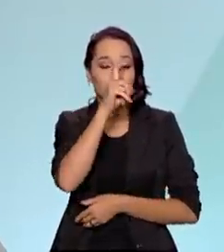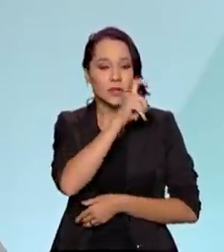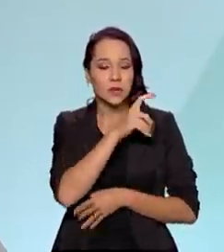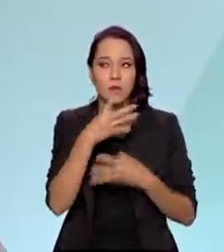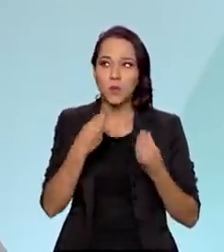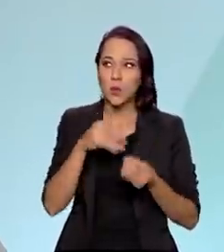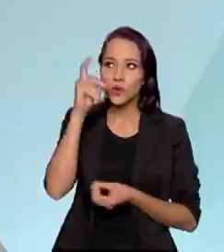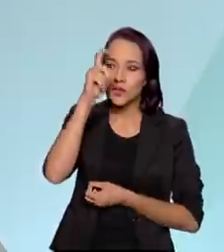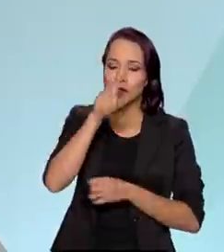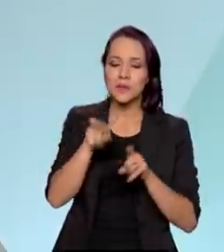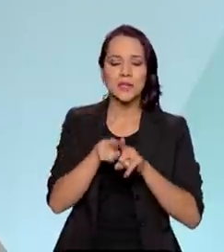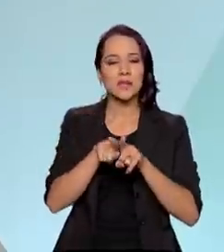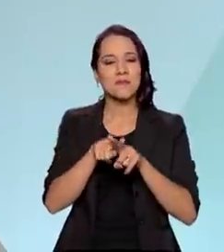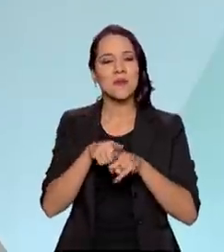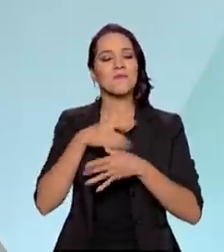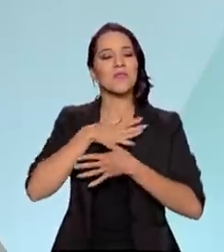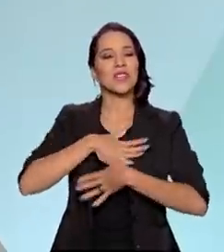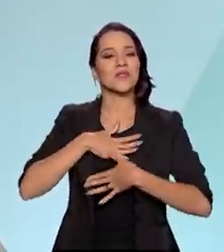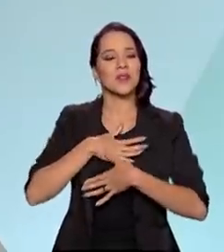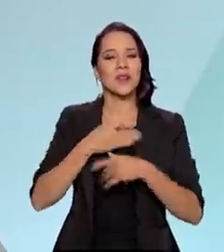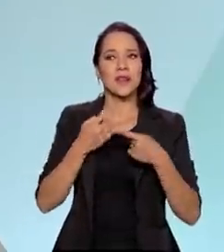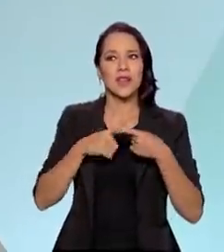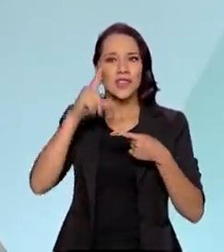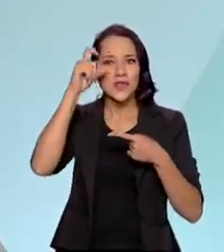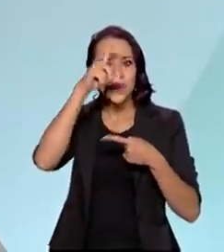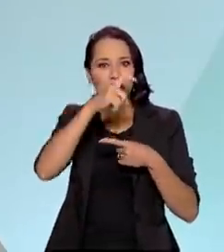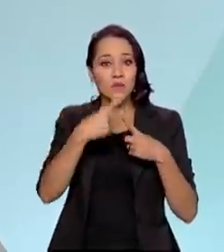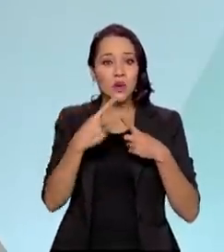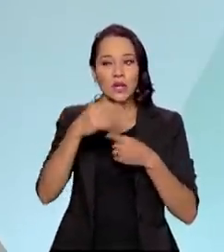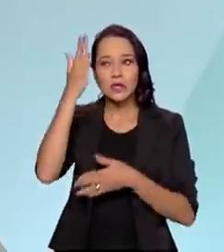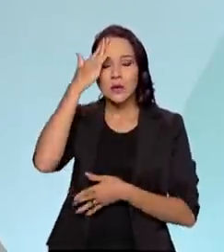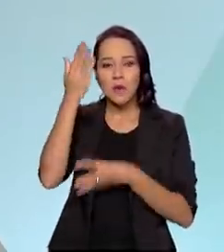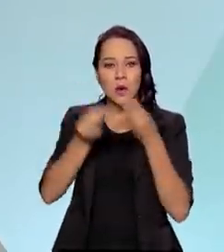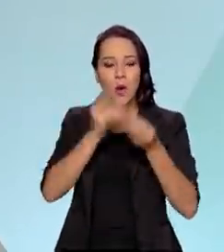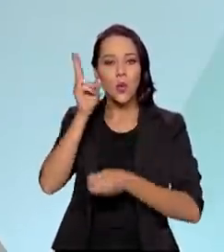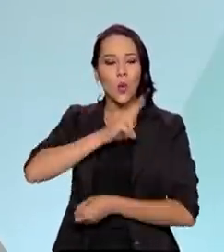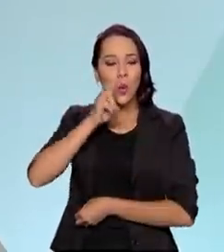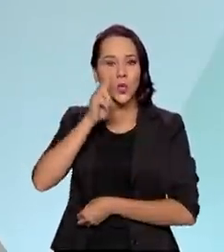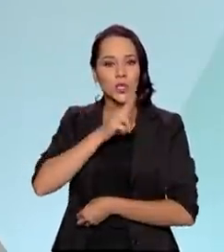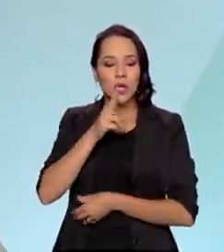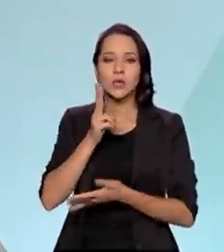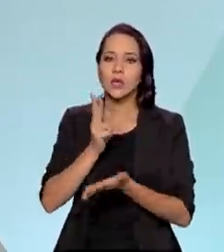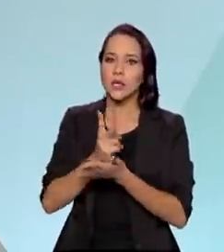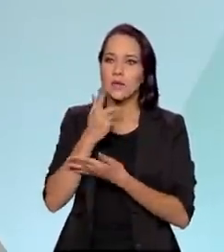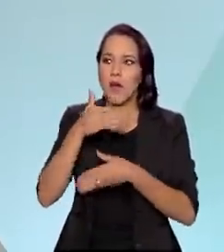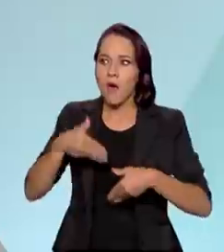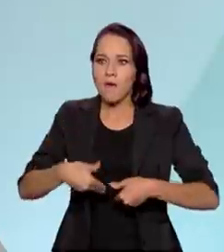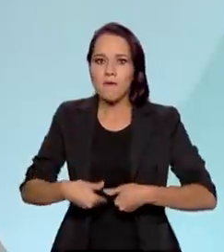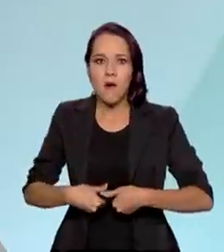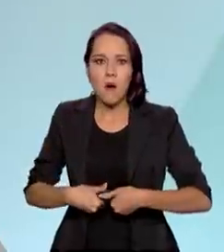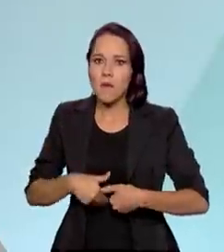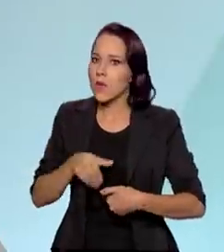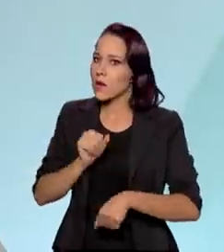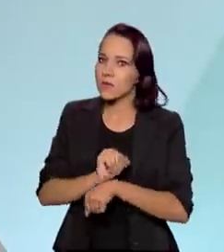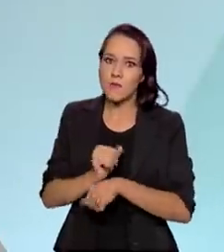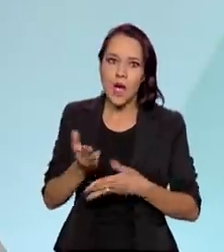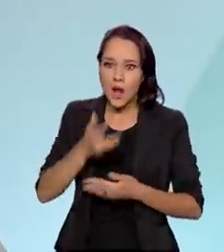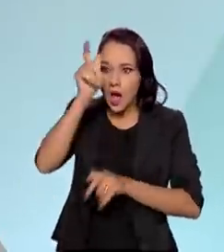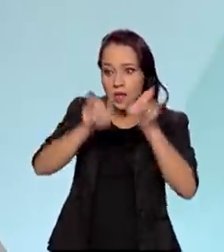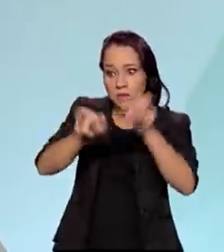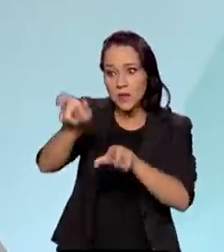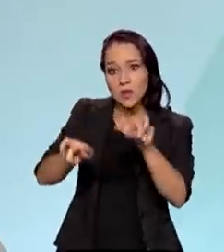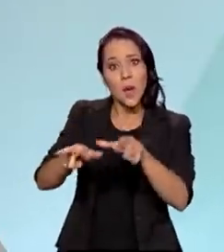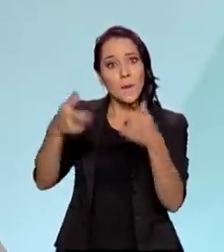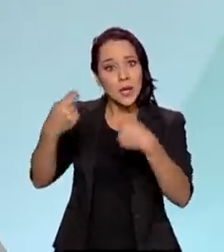e muito gratificante. Foi muito difícil porque a gente sabia da urgência. A sempre falou, a fome não espera. As pessoas